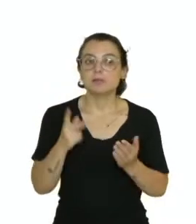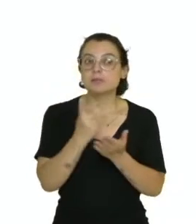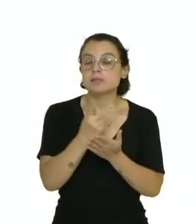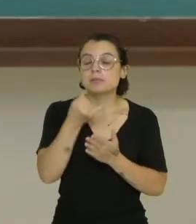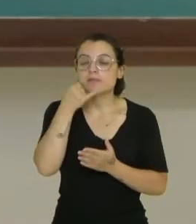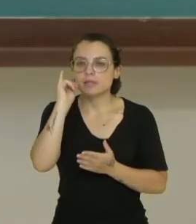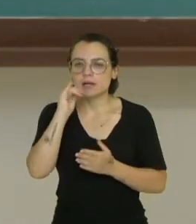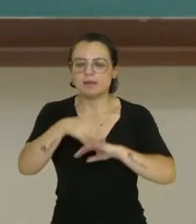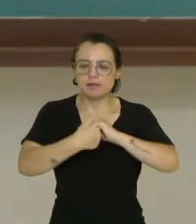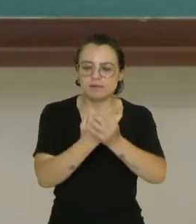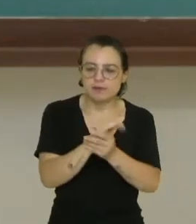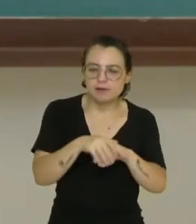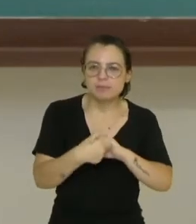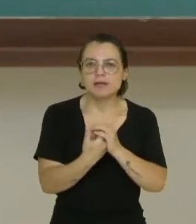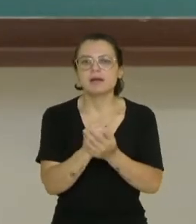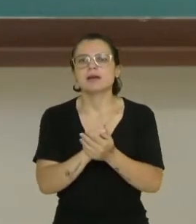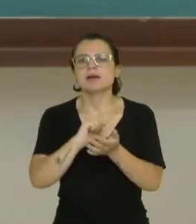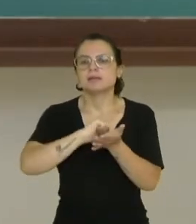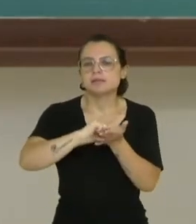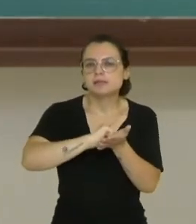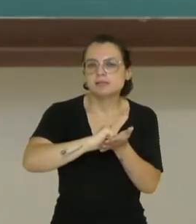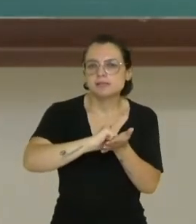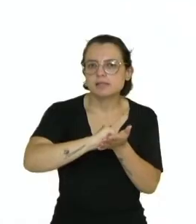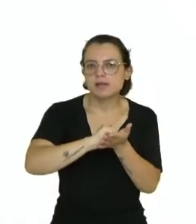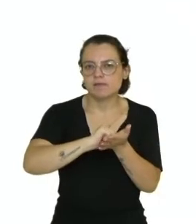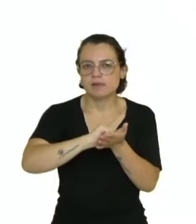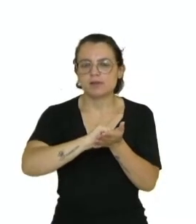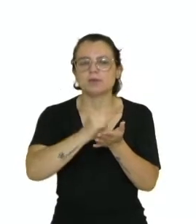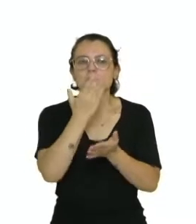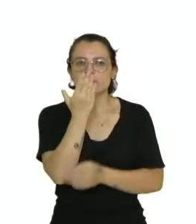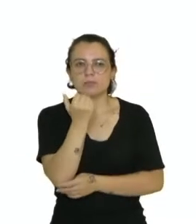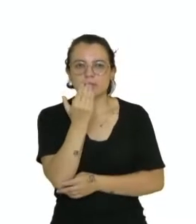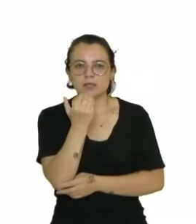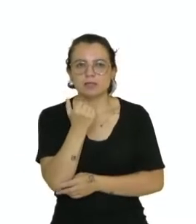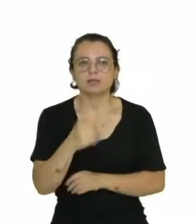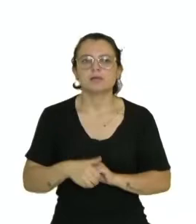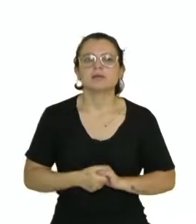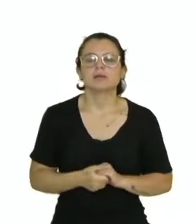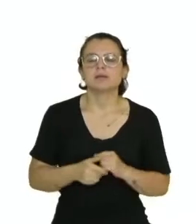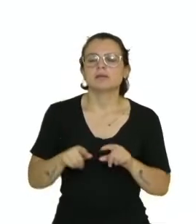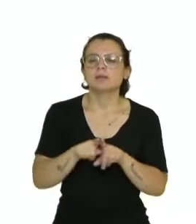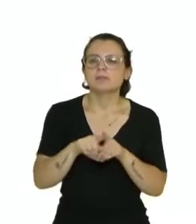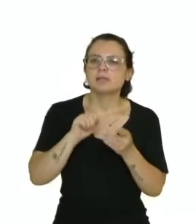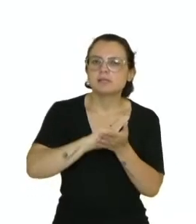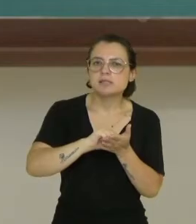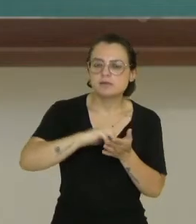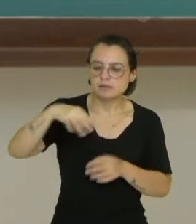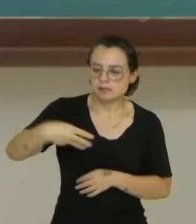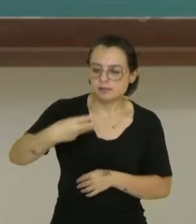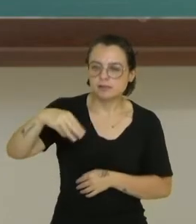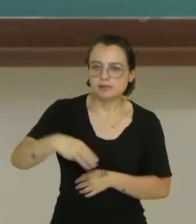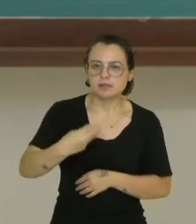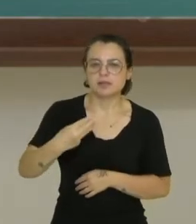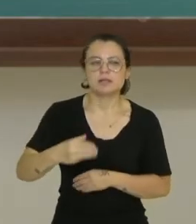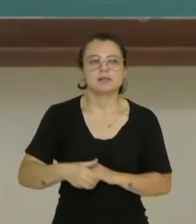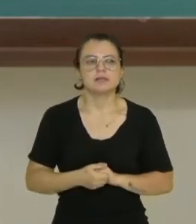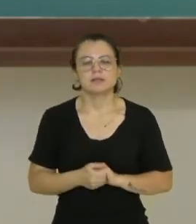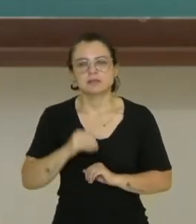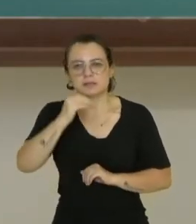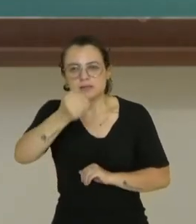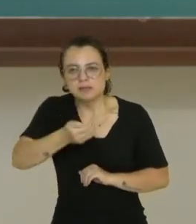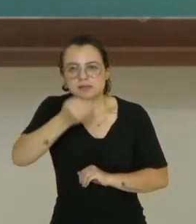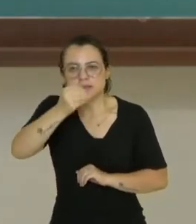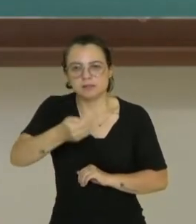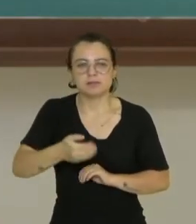corretamente com sabonete após usar o banheiro, né? Desinfetar utensílios, superfície, alimentos, né? Frutas,